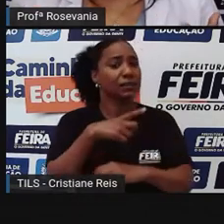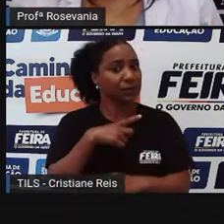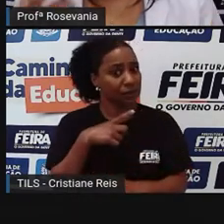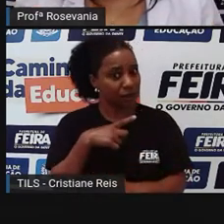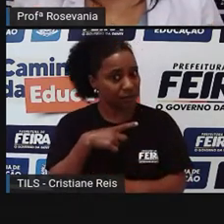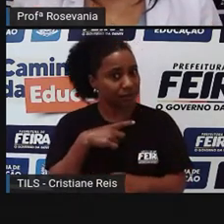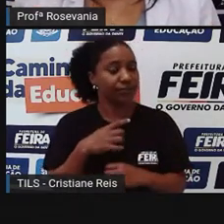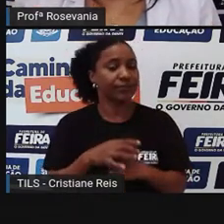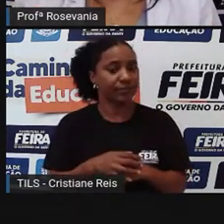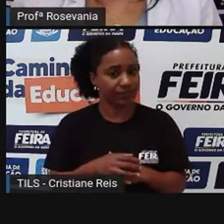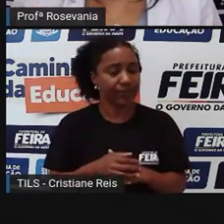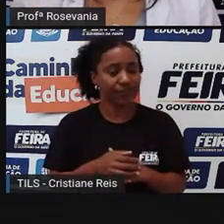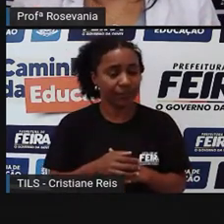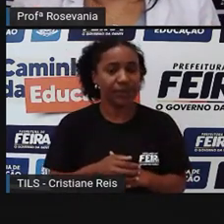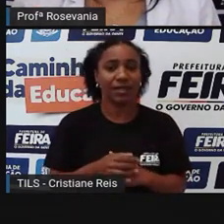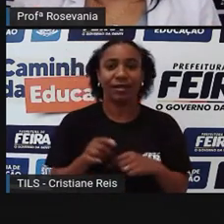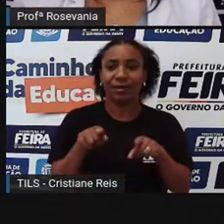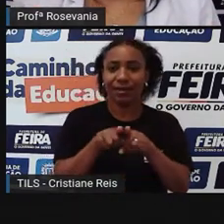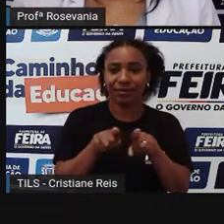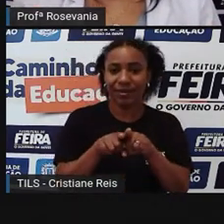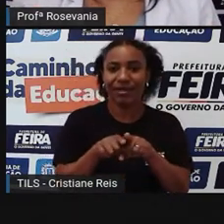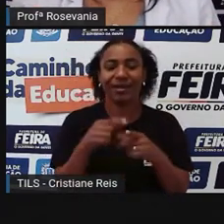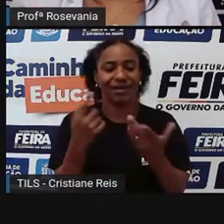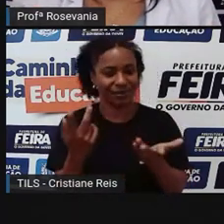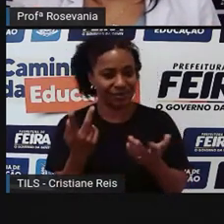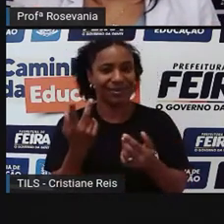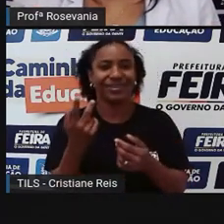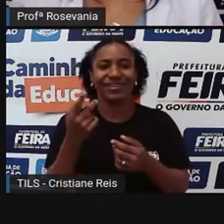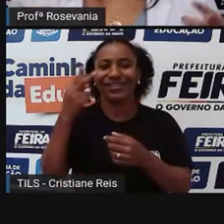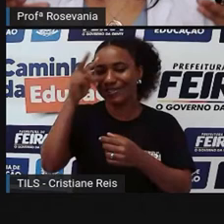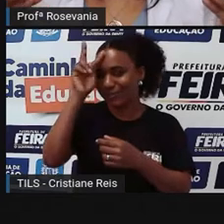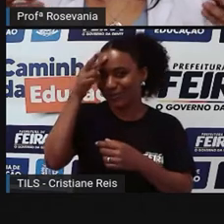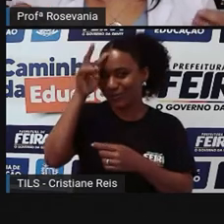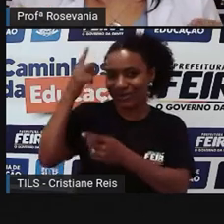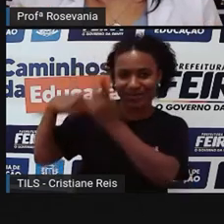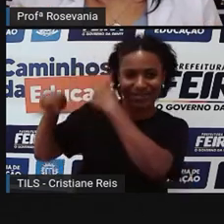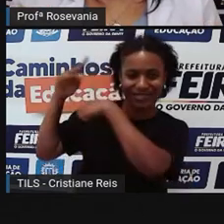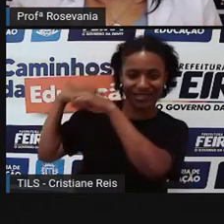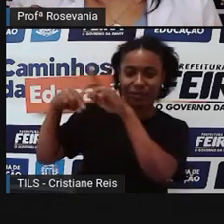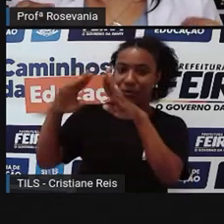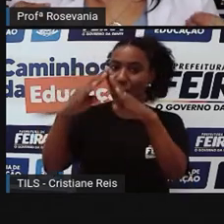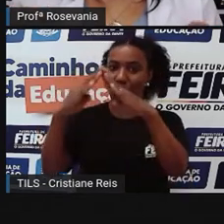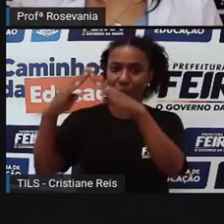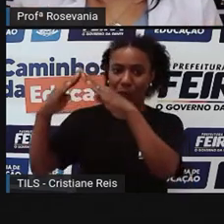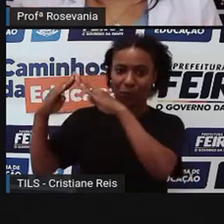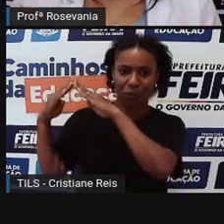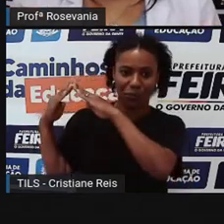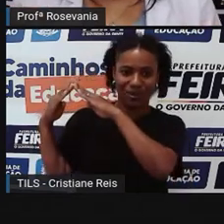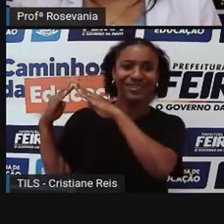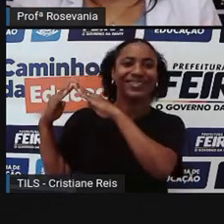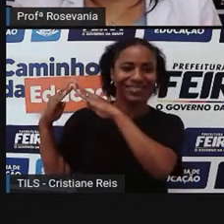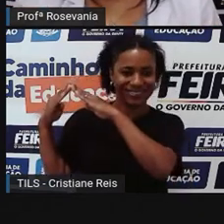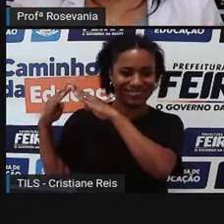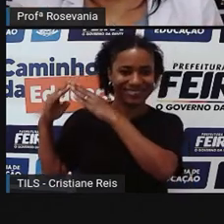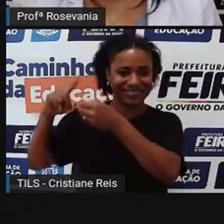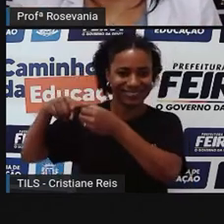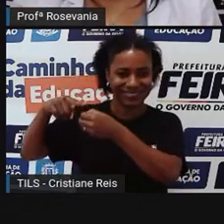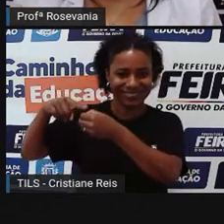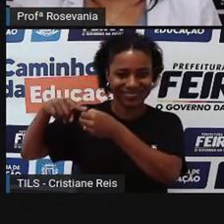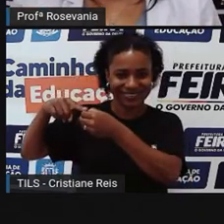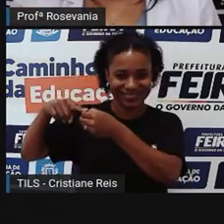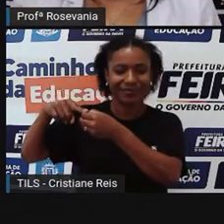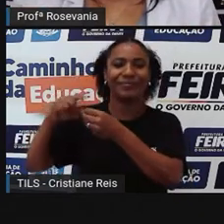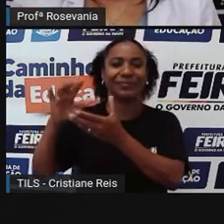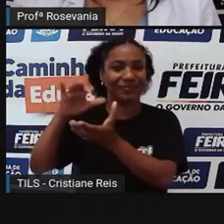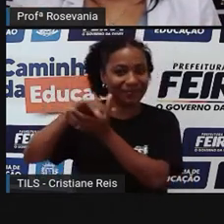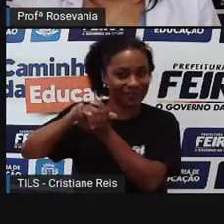também dessas partes históricas do Casarão, dos Olhos d'Água e Mas, de qualquer forma, o que a gente precisa entender hoje